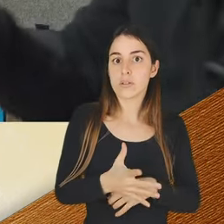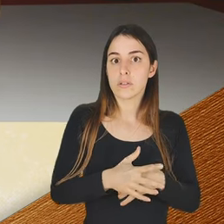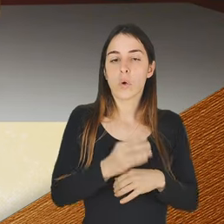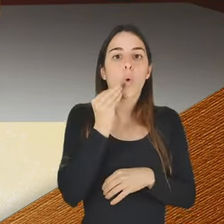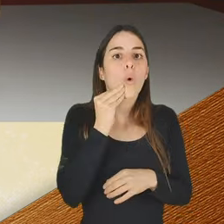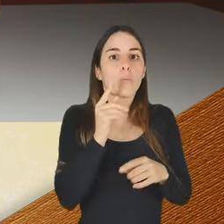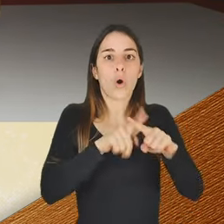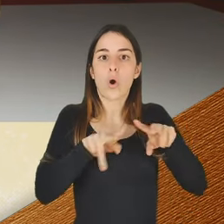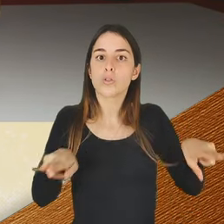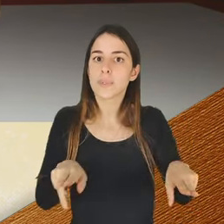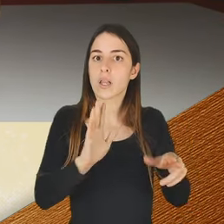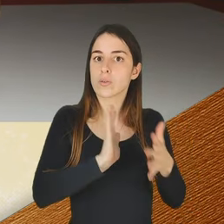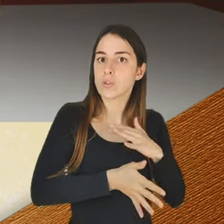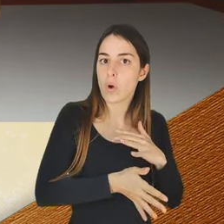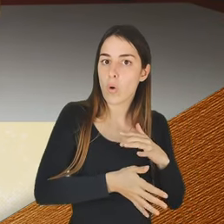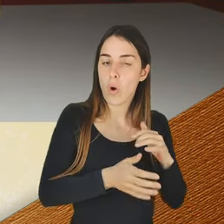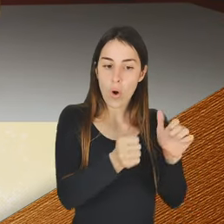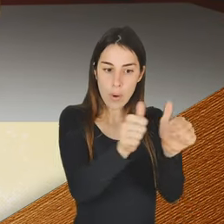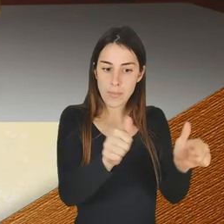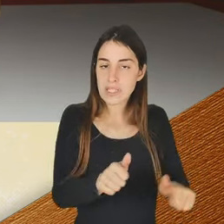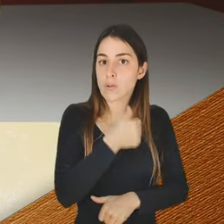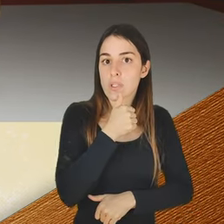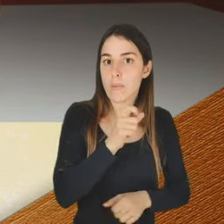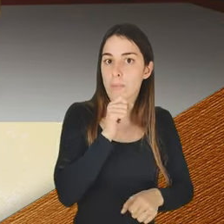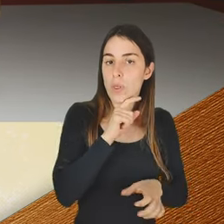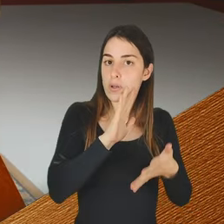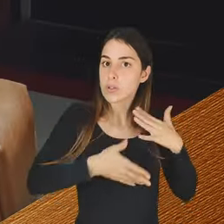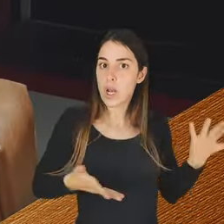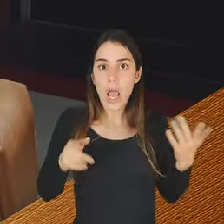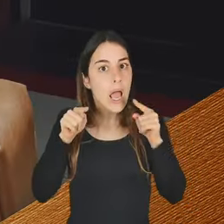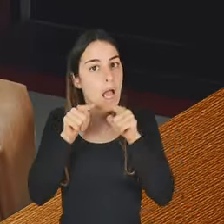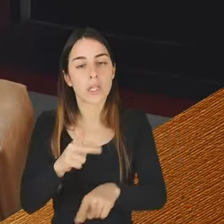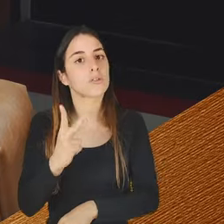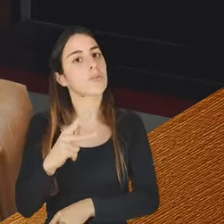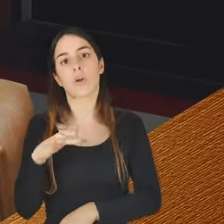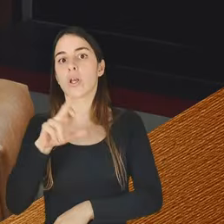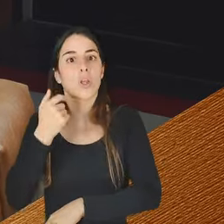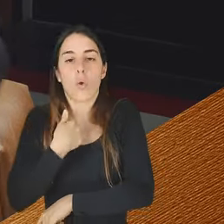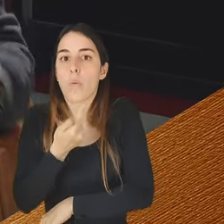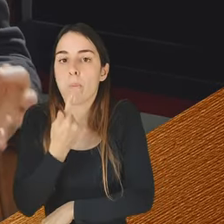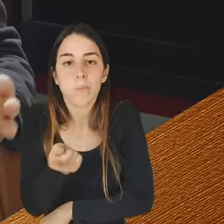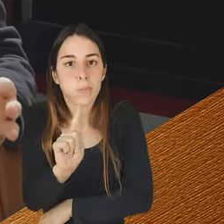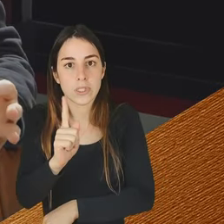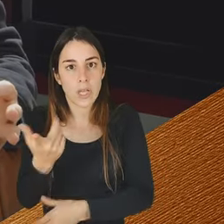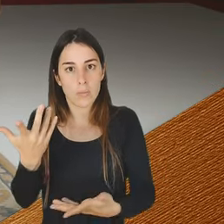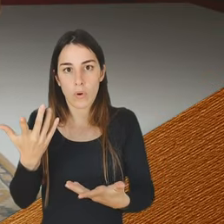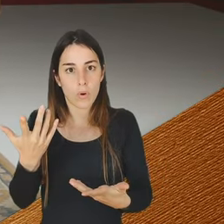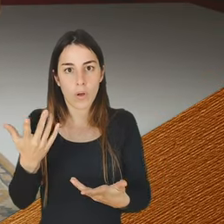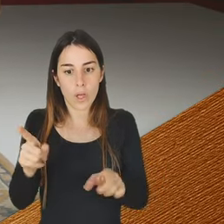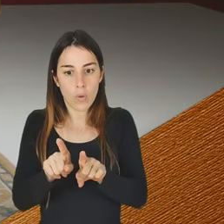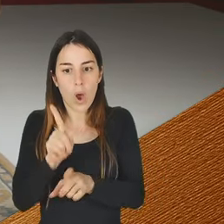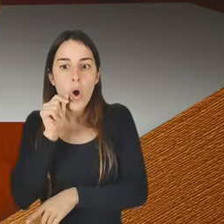numa operação tão decisiva isto pode acontecer? É isso, Vitor. Eu não consigo entender. Estás a perceber? Não há qualquer tipo de identificação no homem.